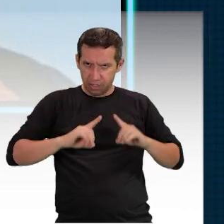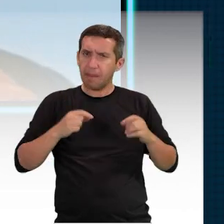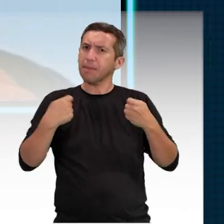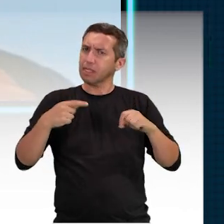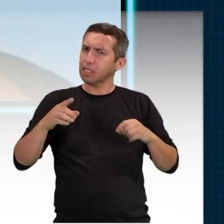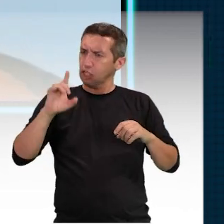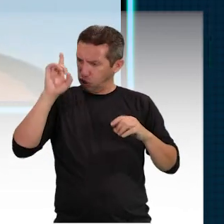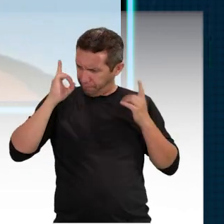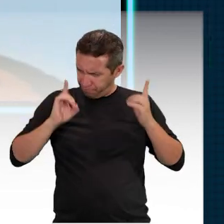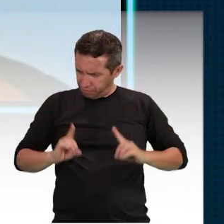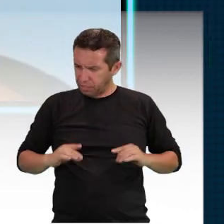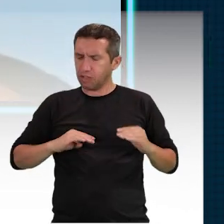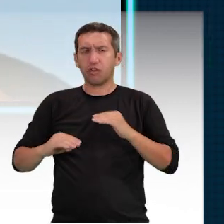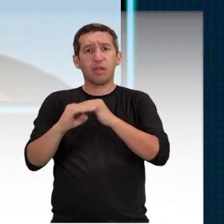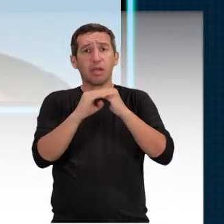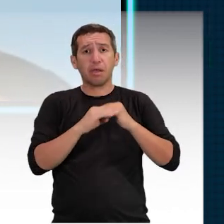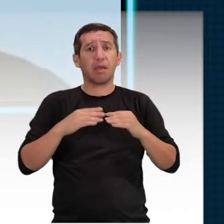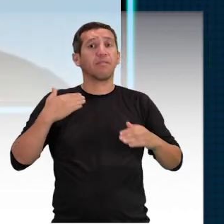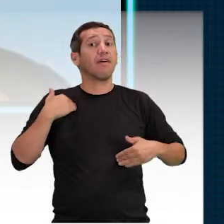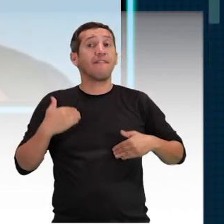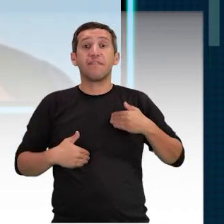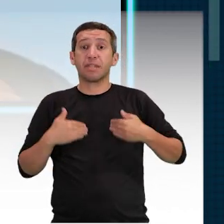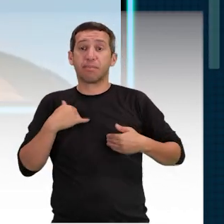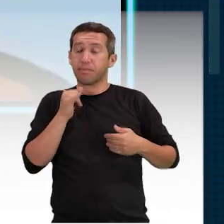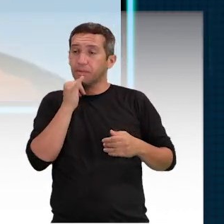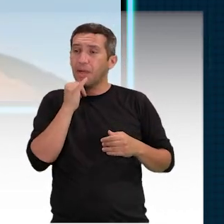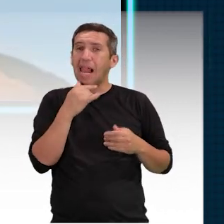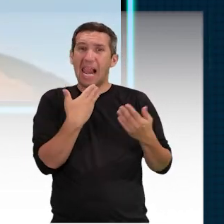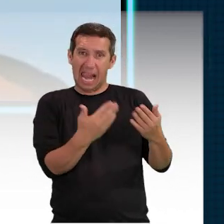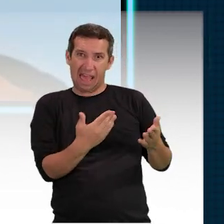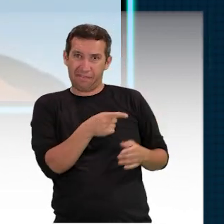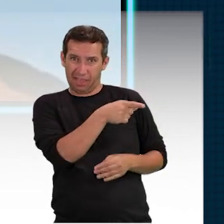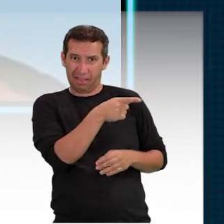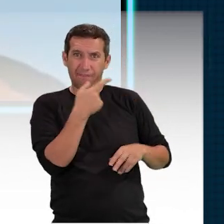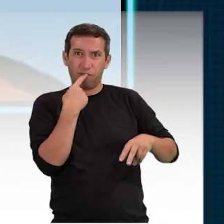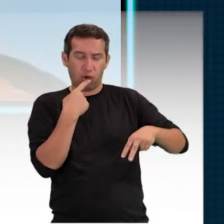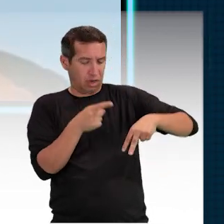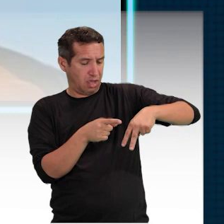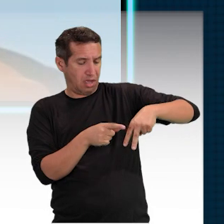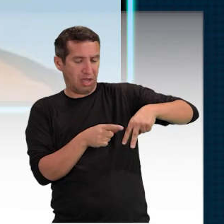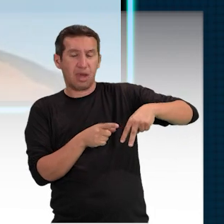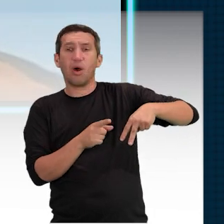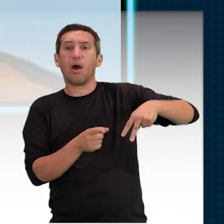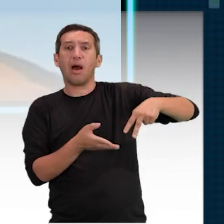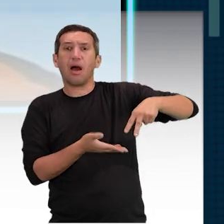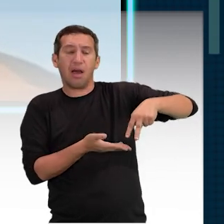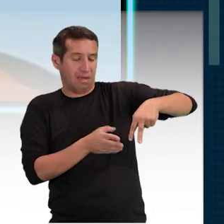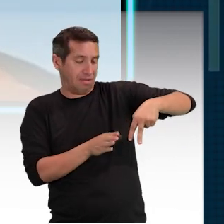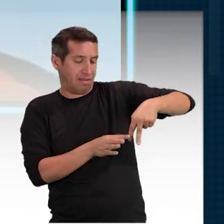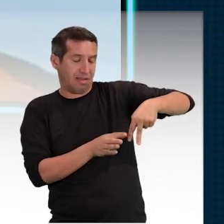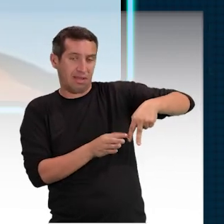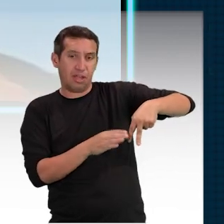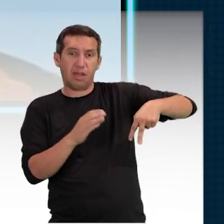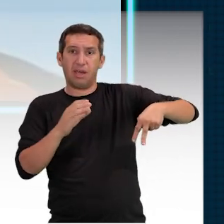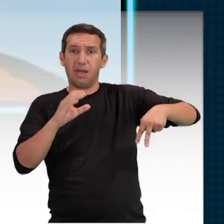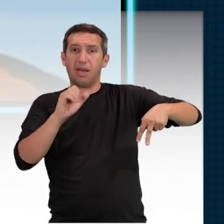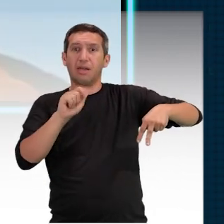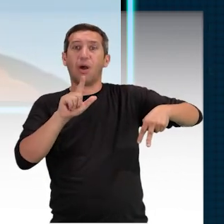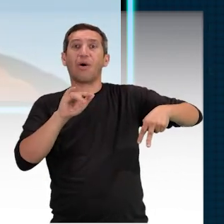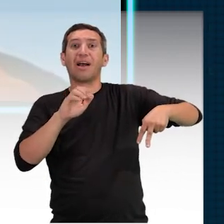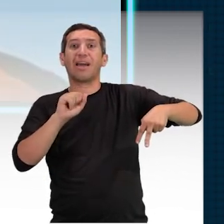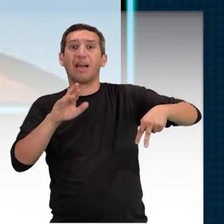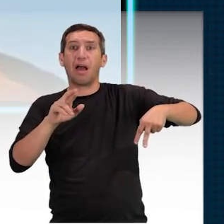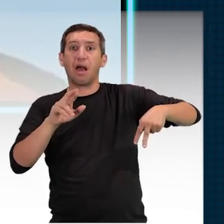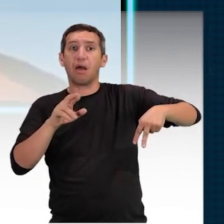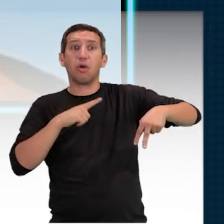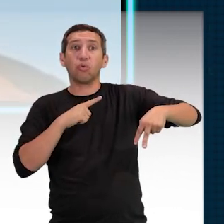específico, a pessoa tem uma deficiência física leve, ela amputou parte do calcanhar e que, com a utilização da prótese, não